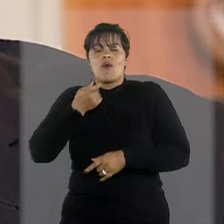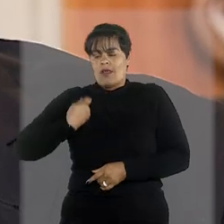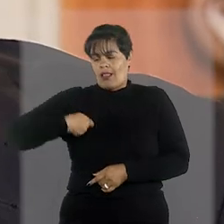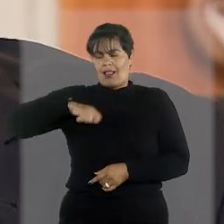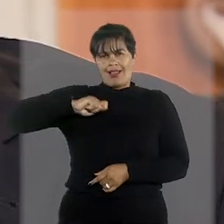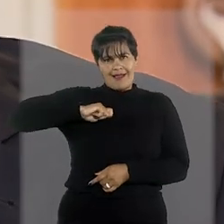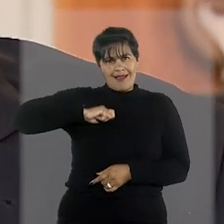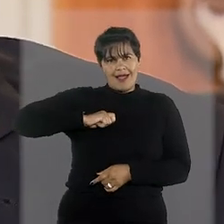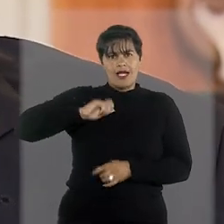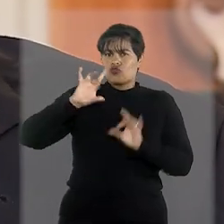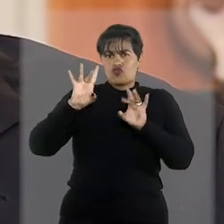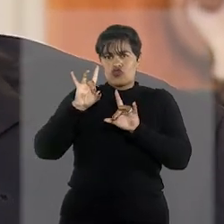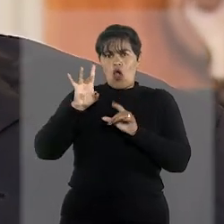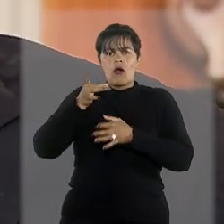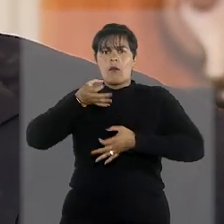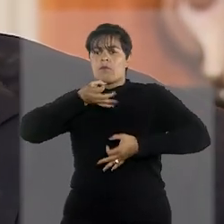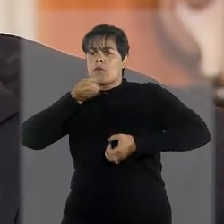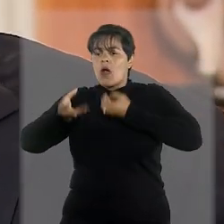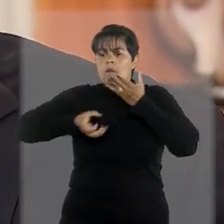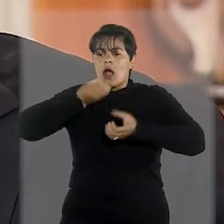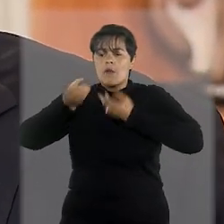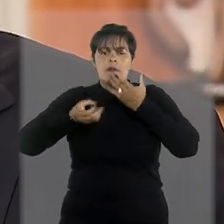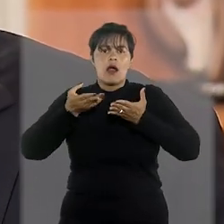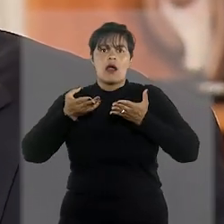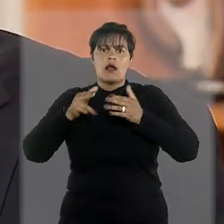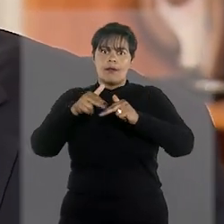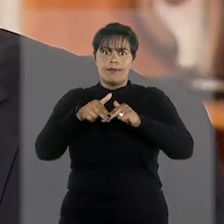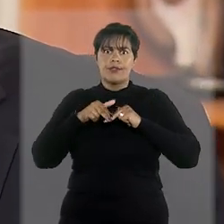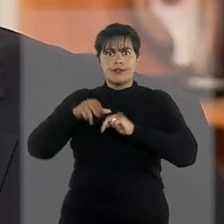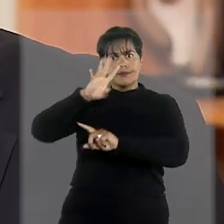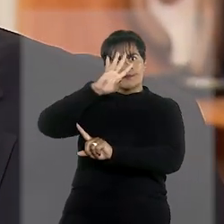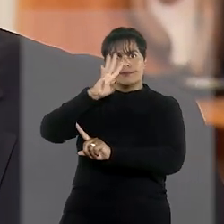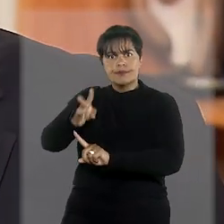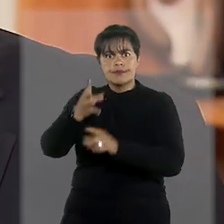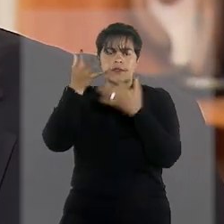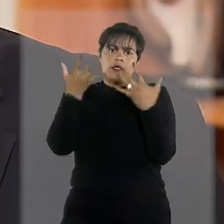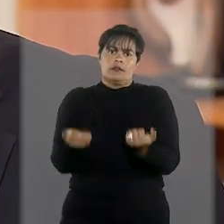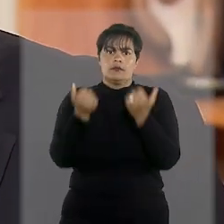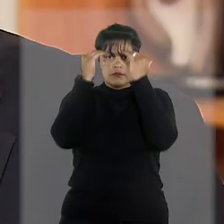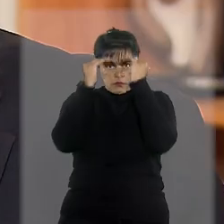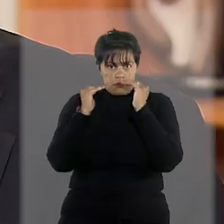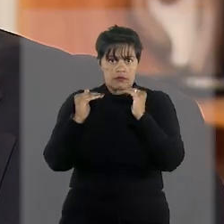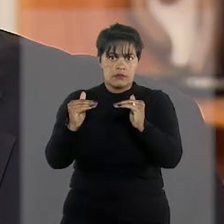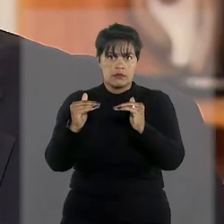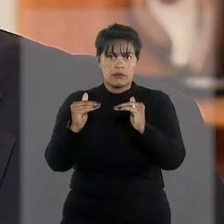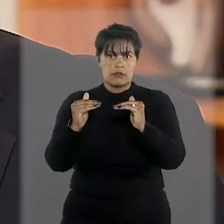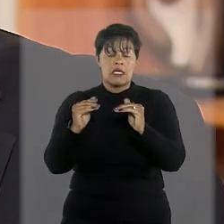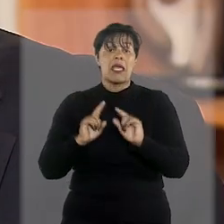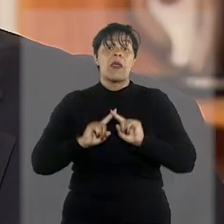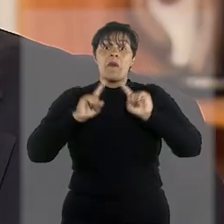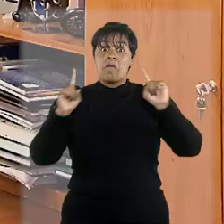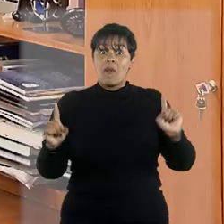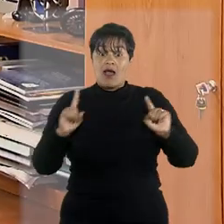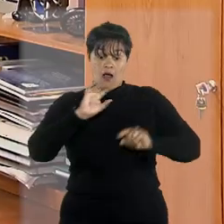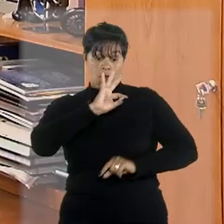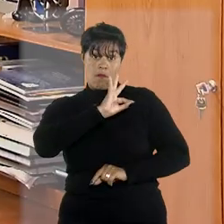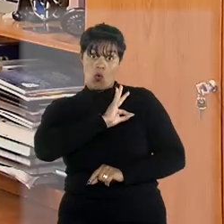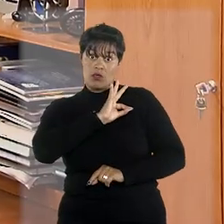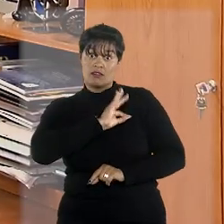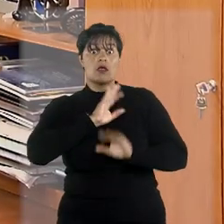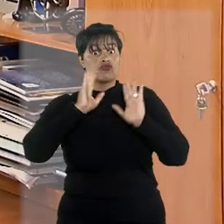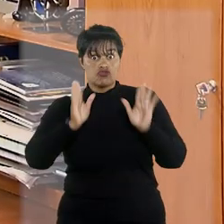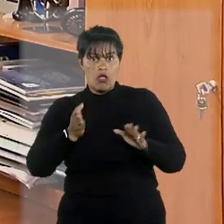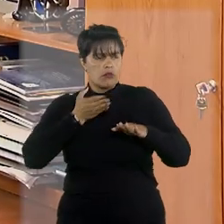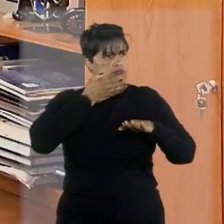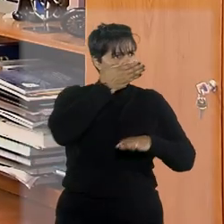investigação prestadas em juízo apontaram a suposta prática ilícita pelo réu, enquanto os policiais que atuaram em unidade